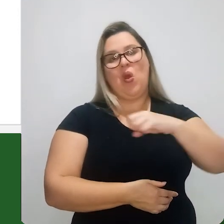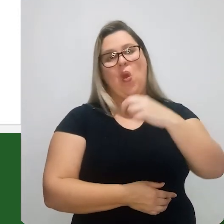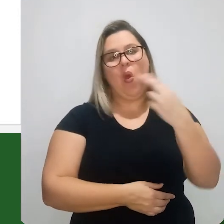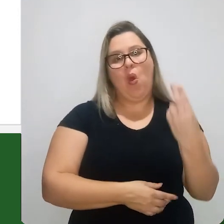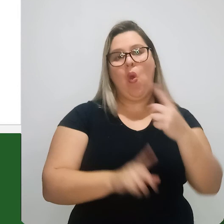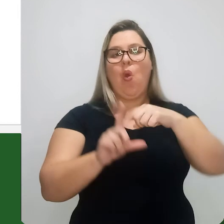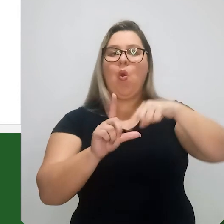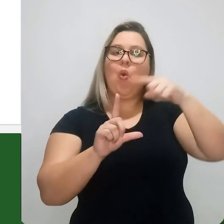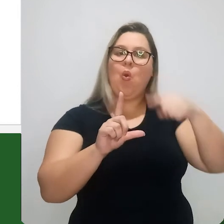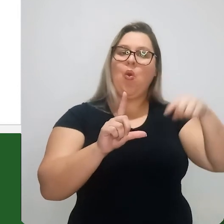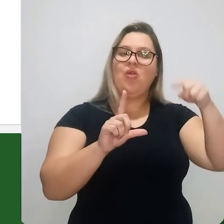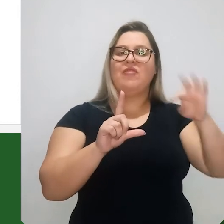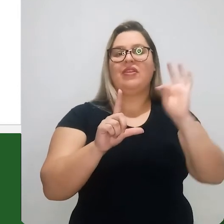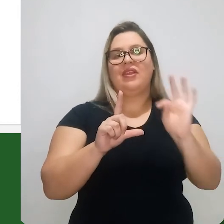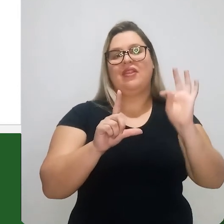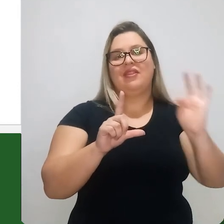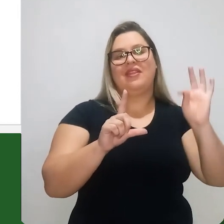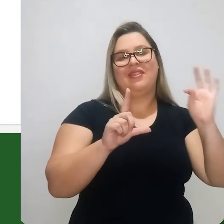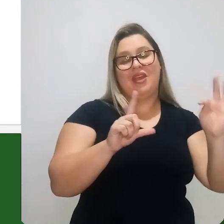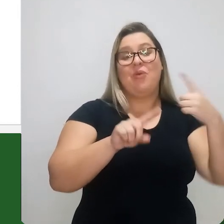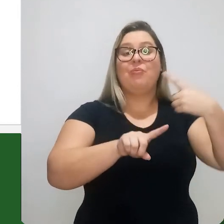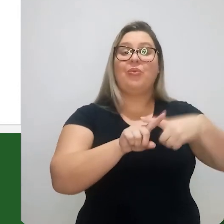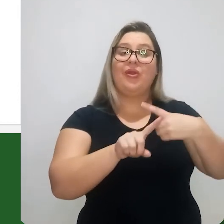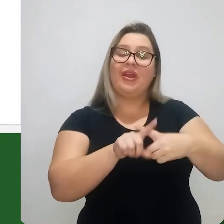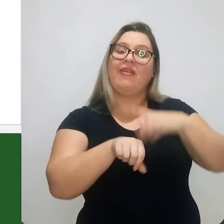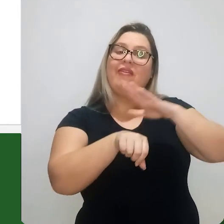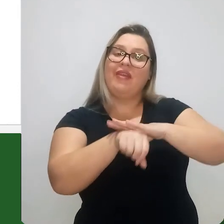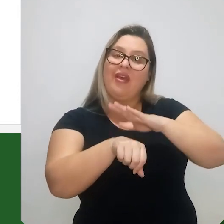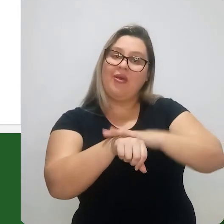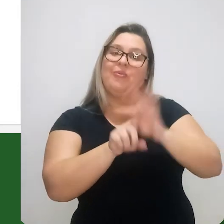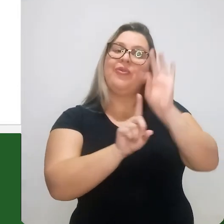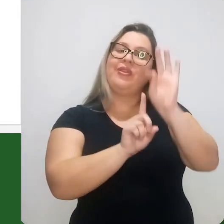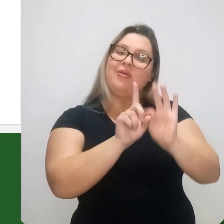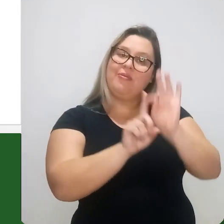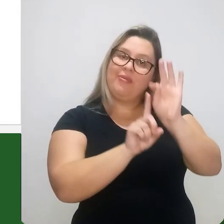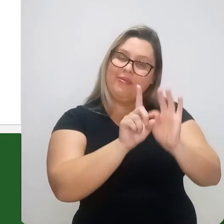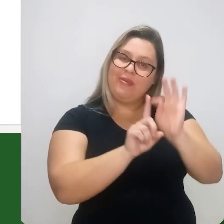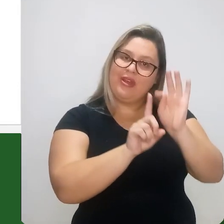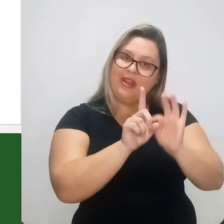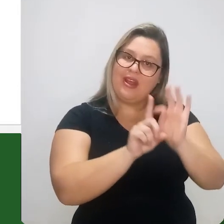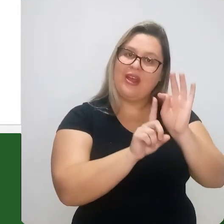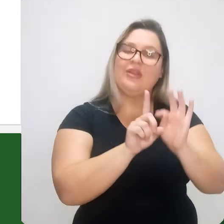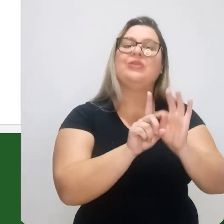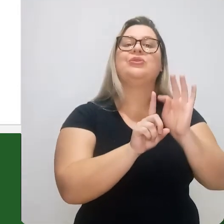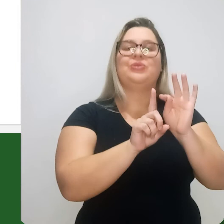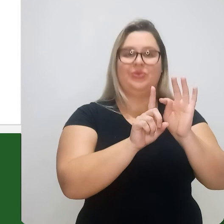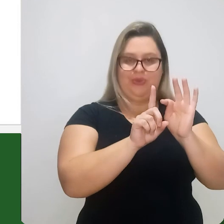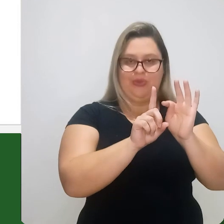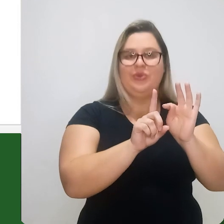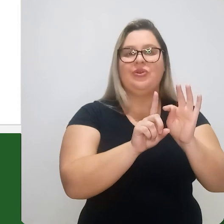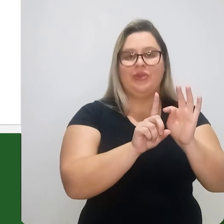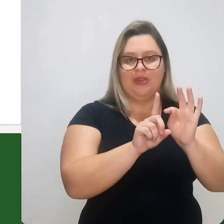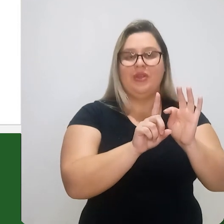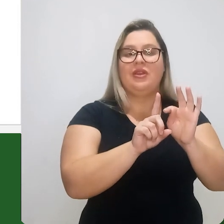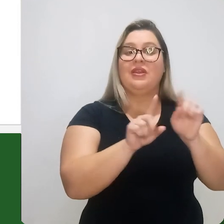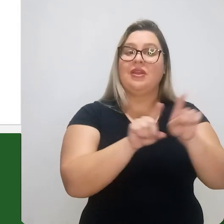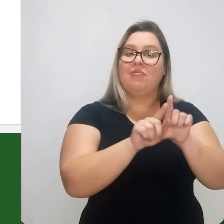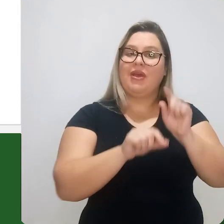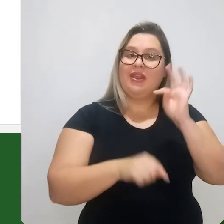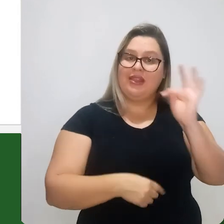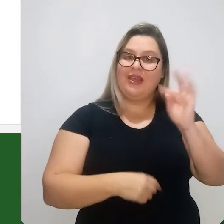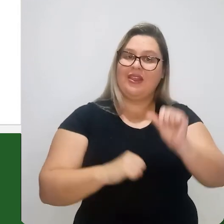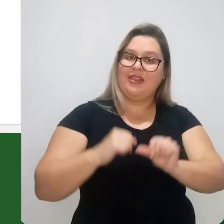cinético ou curvas TTT tempo temperatura tempo cada variável tempo temperatura em função do super